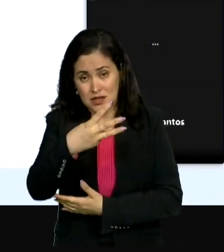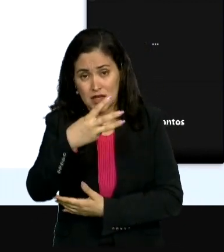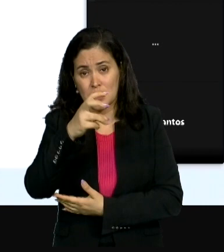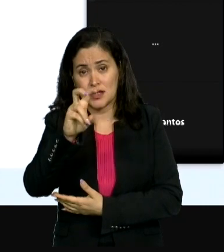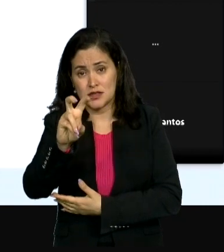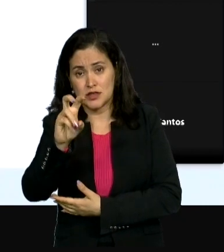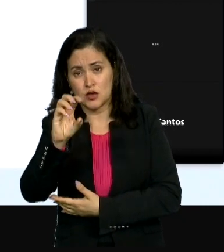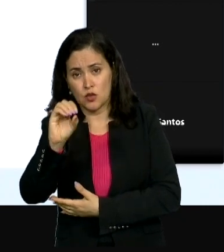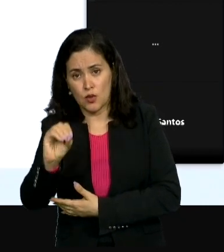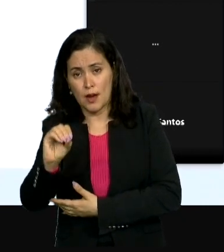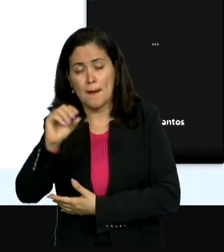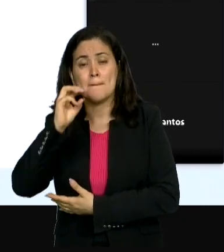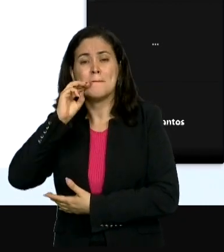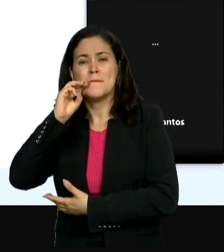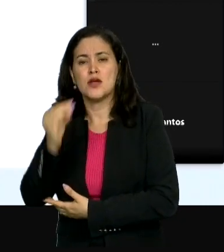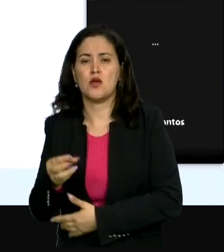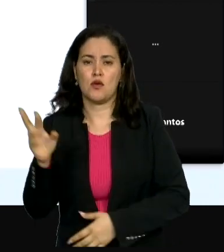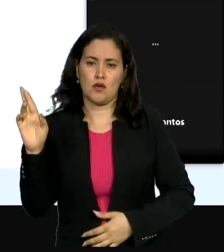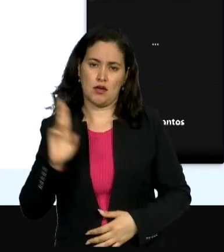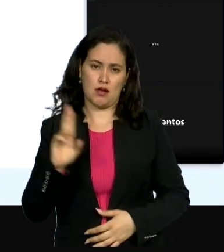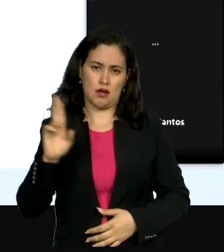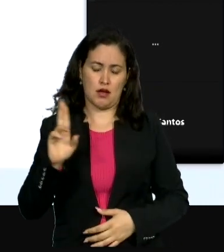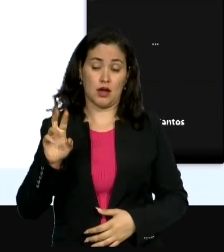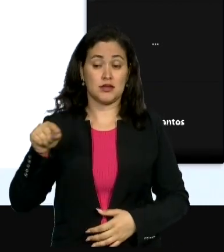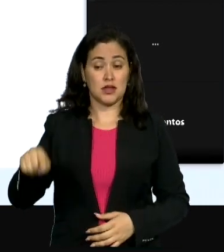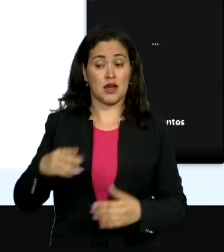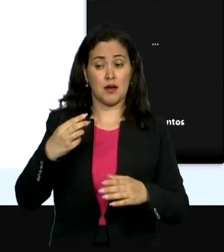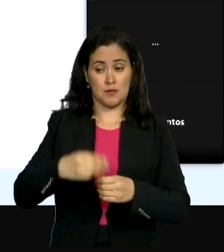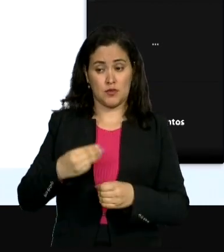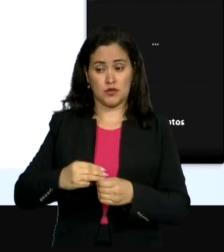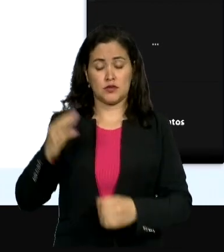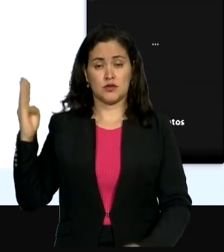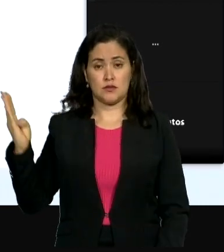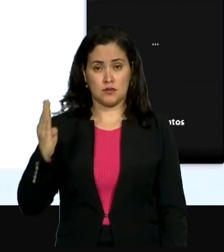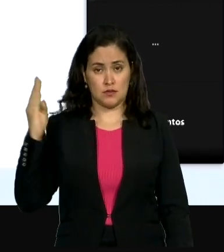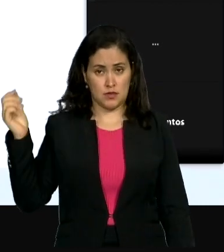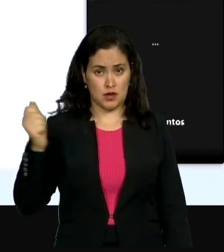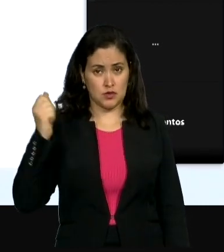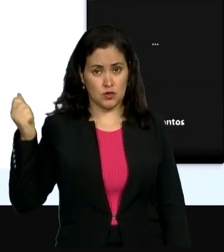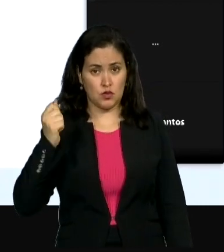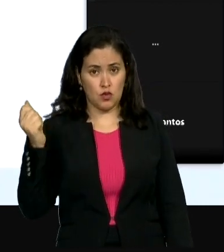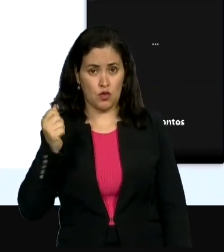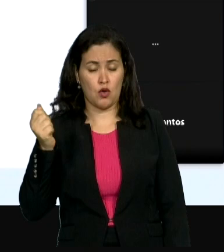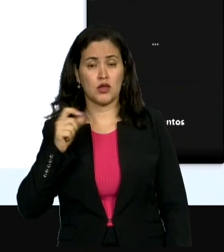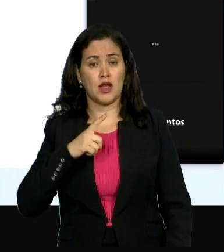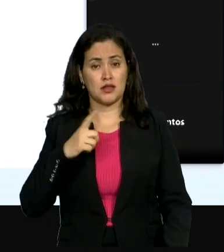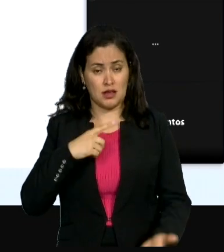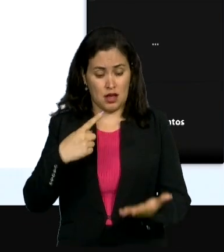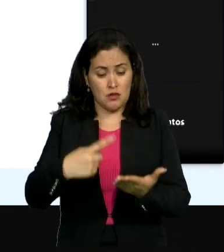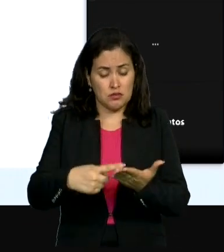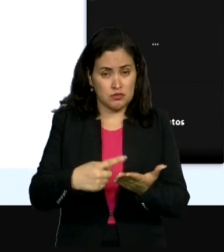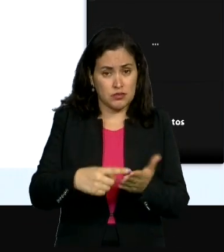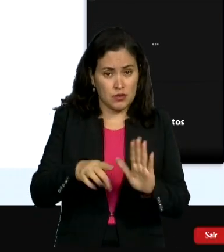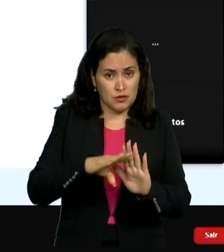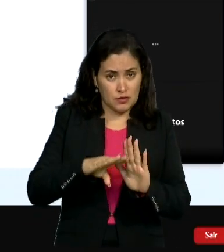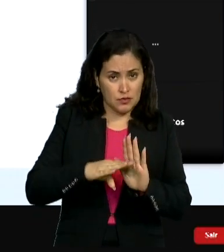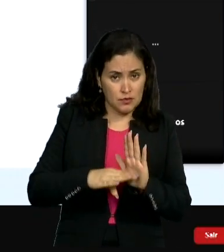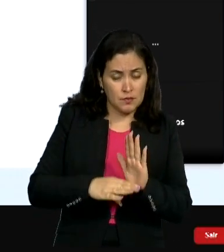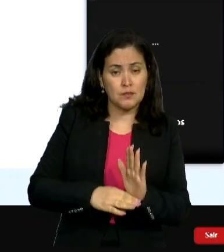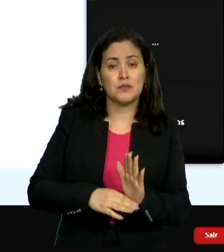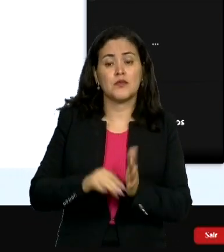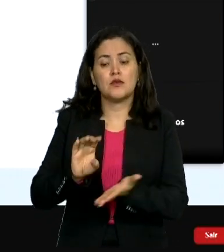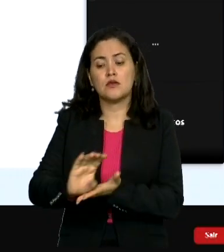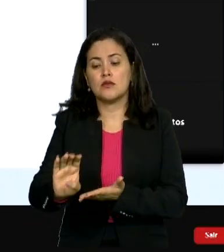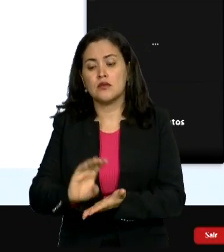Lá para o município de Barra do Corda, deputado Fernando, a expectativa é que o investimento seja de 16 milhões de reais,